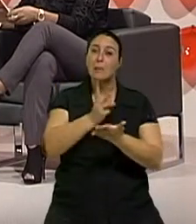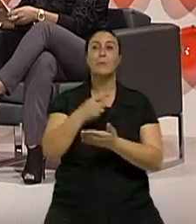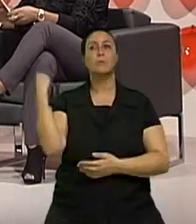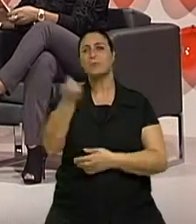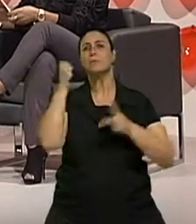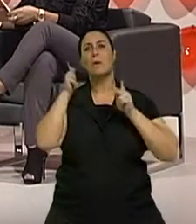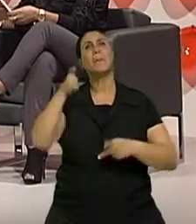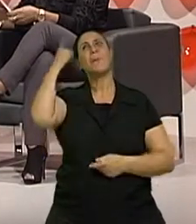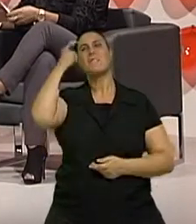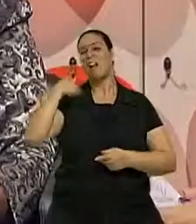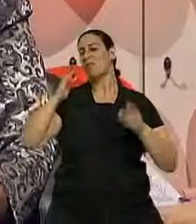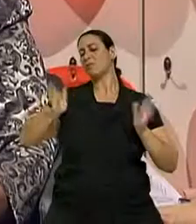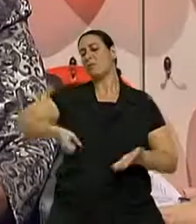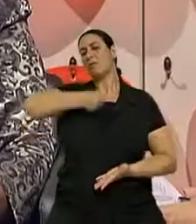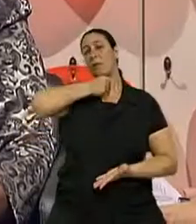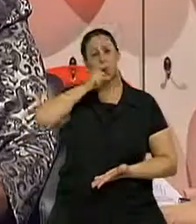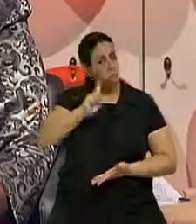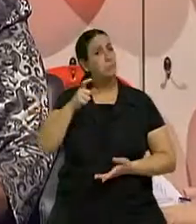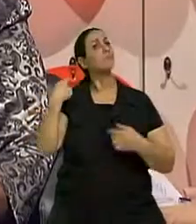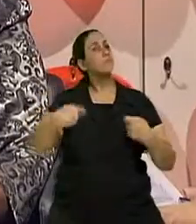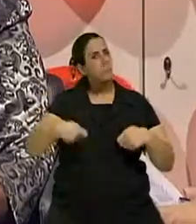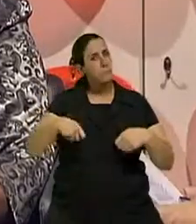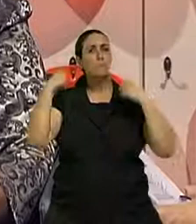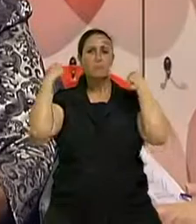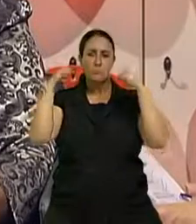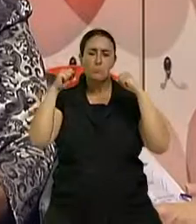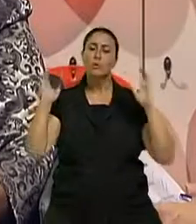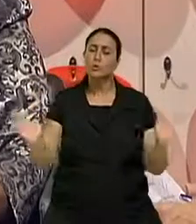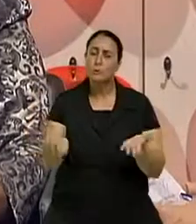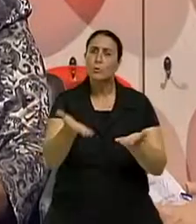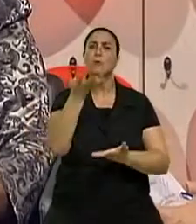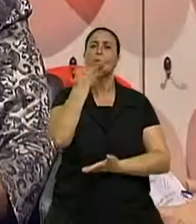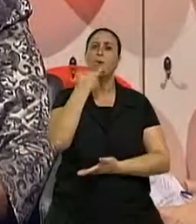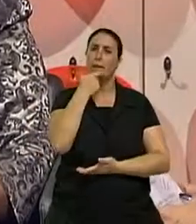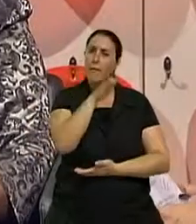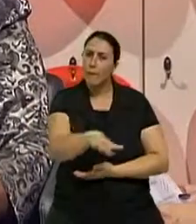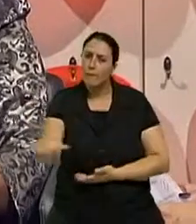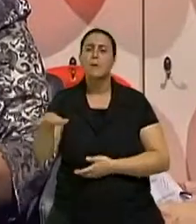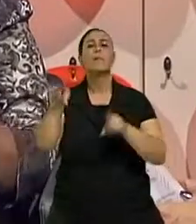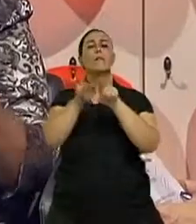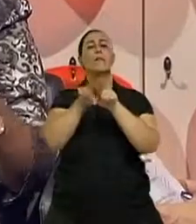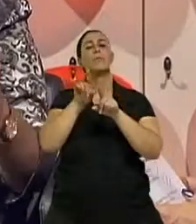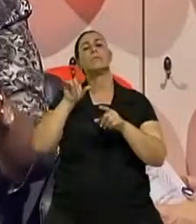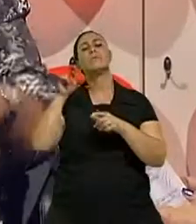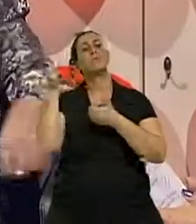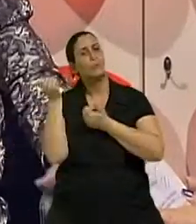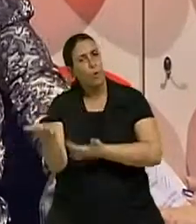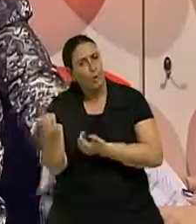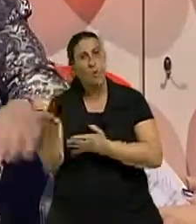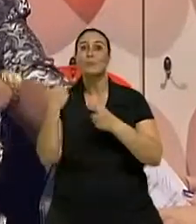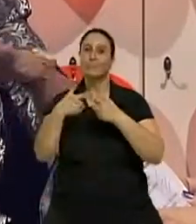começar. Sempre. Então, assim, se estimula as crianças, se estimula os jovens, que hoje é um grande